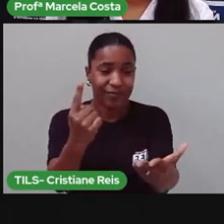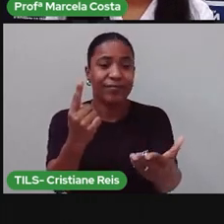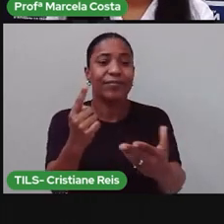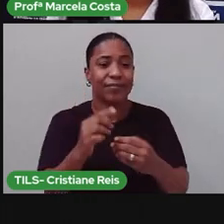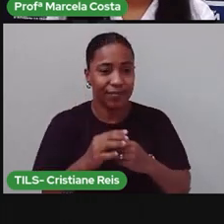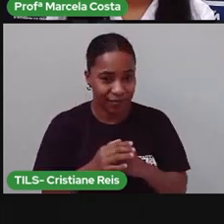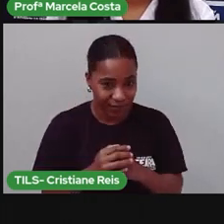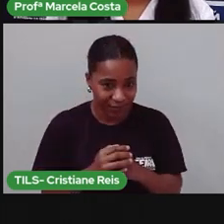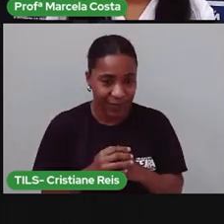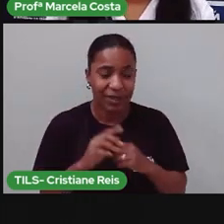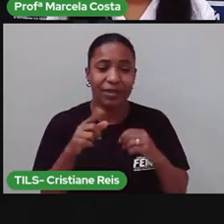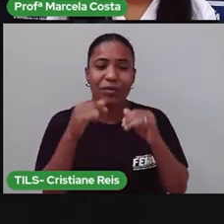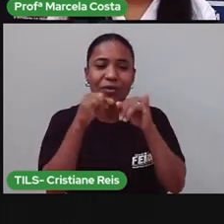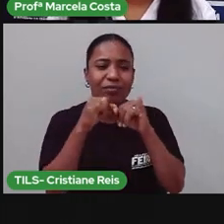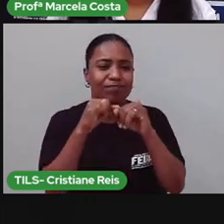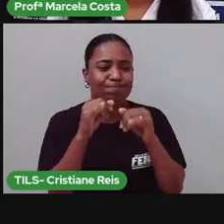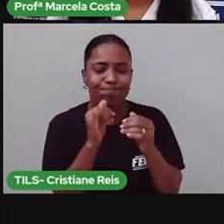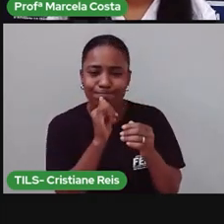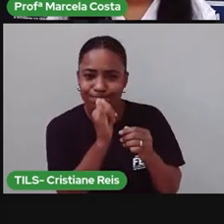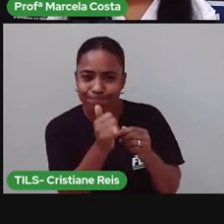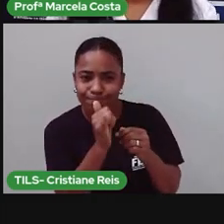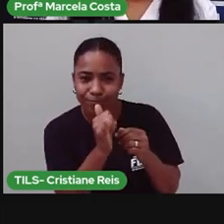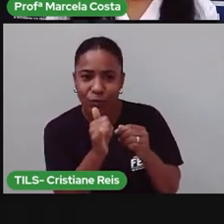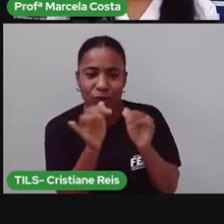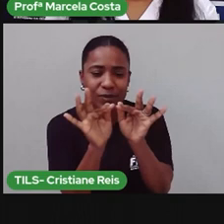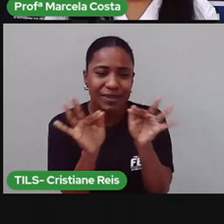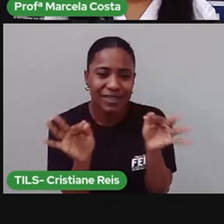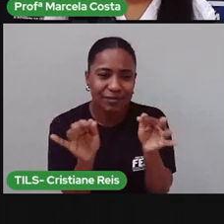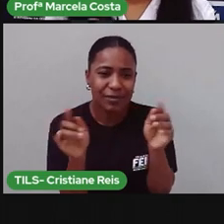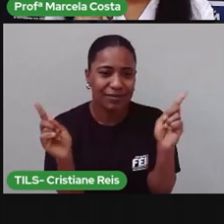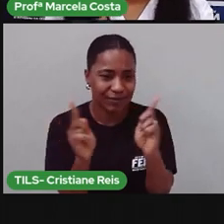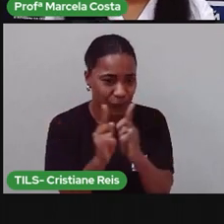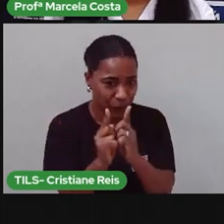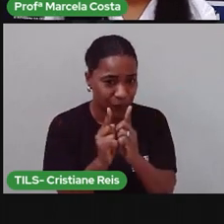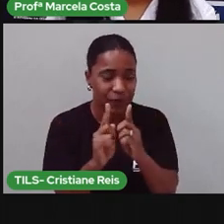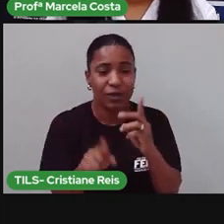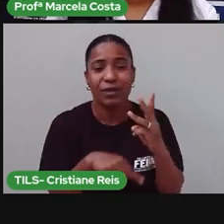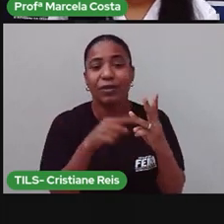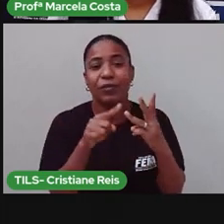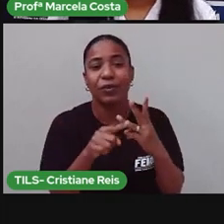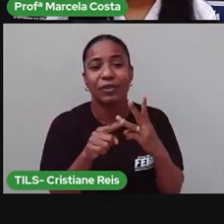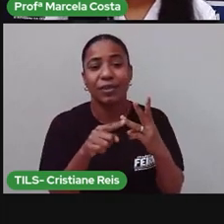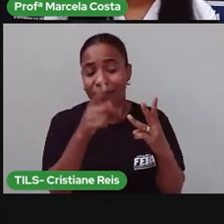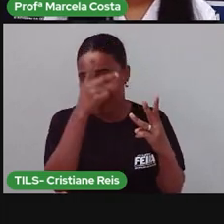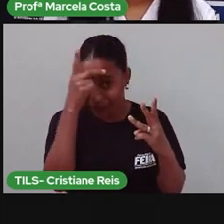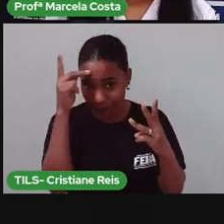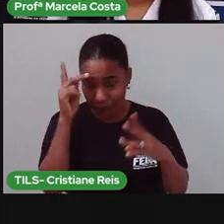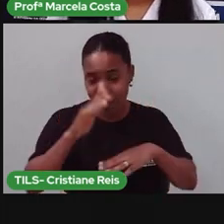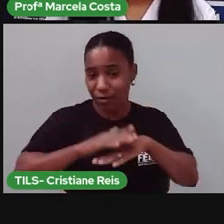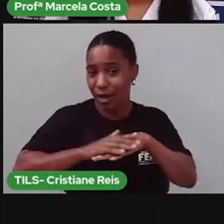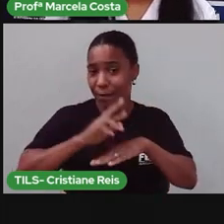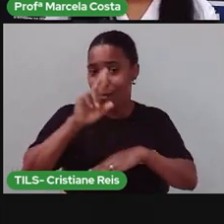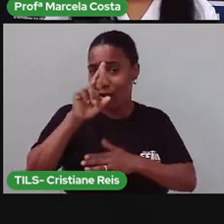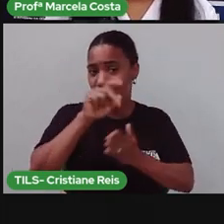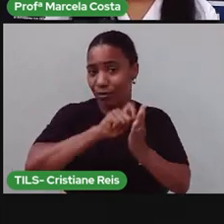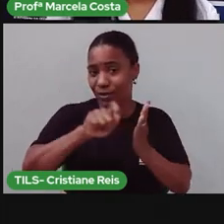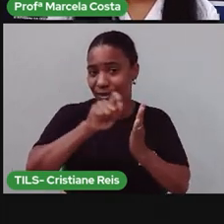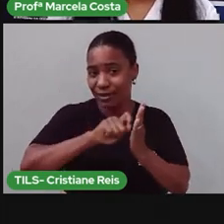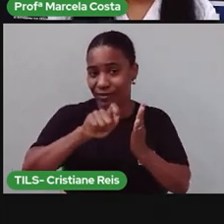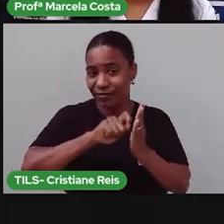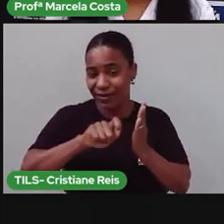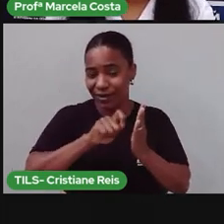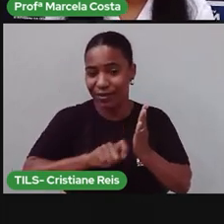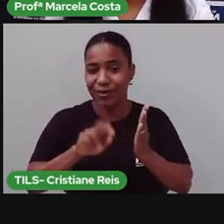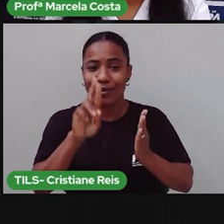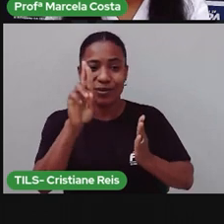uma mensagem curta objetiva Depois o nome da pessoa que escreveu o bilhete